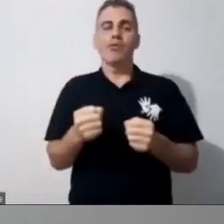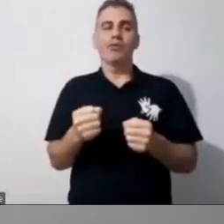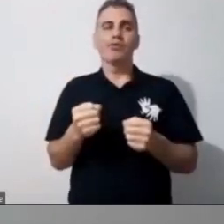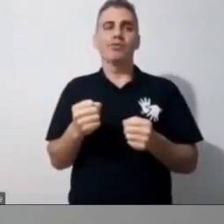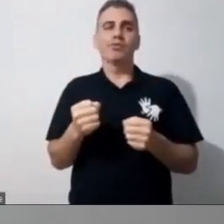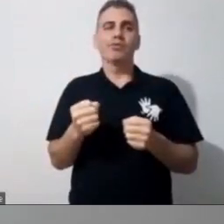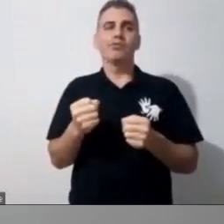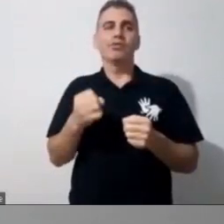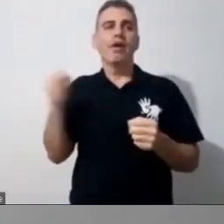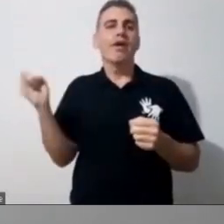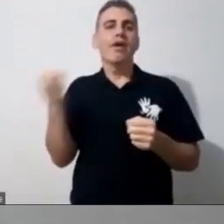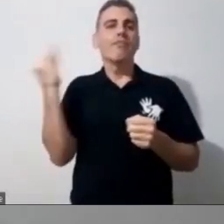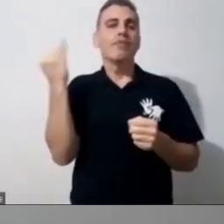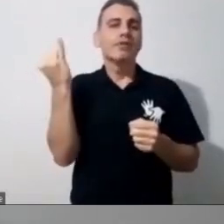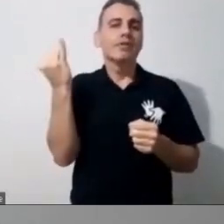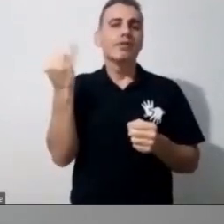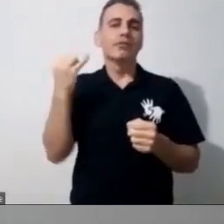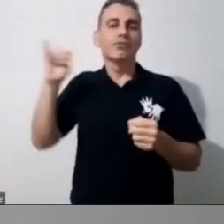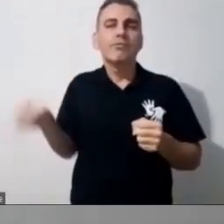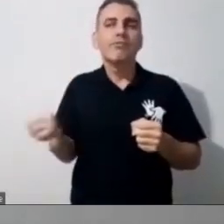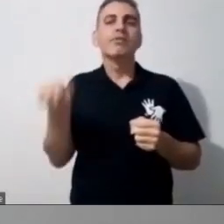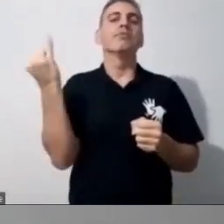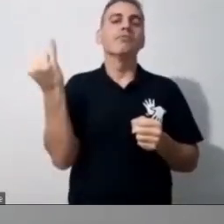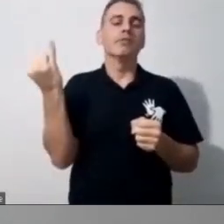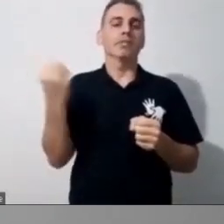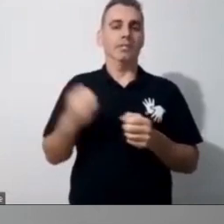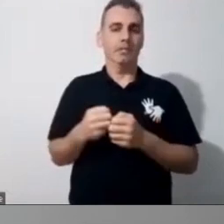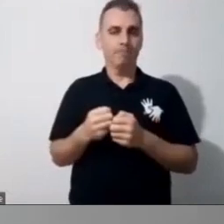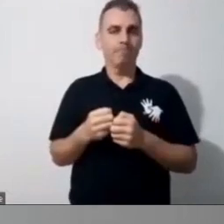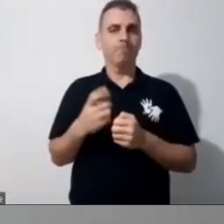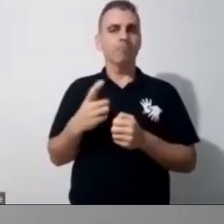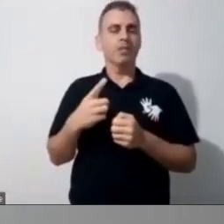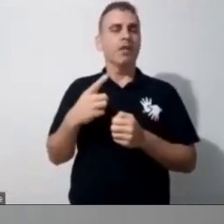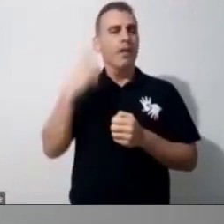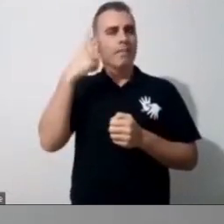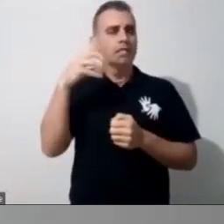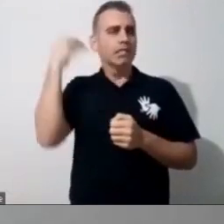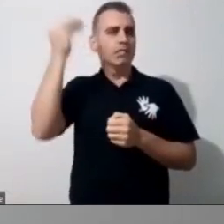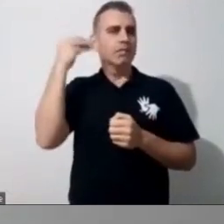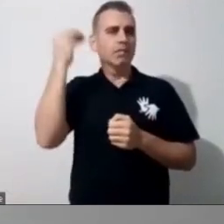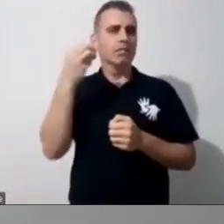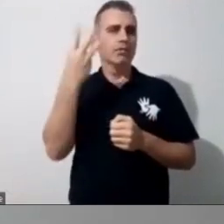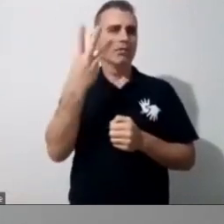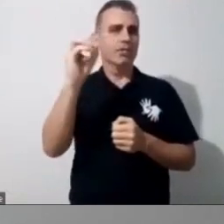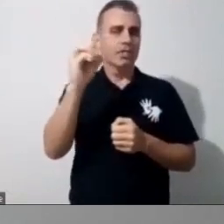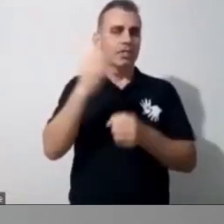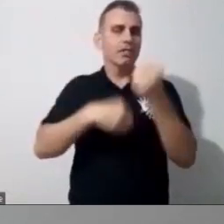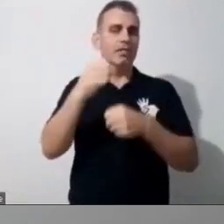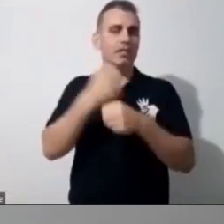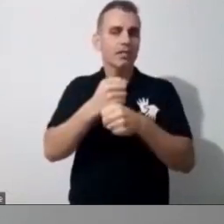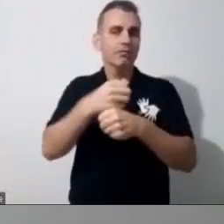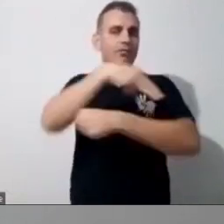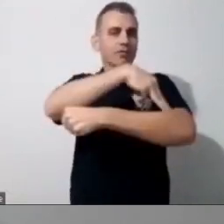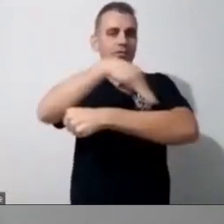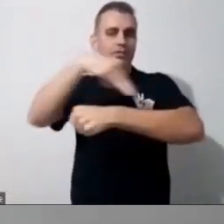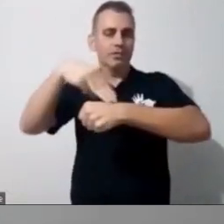inclusão. Nesses 30 anos de magistério, de experiência, eu sempre digo, não foram os canudos que eu